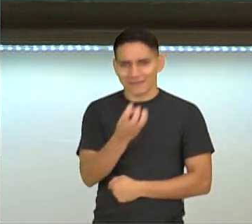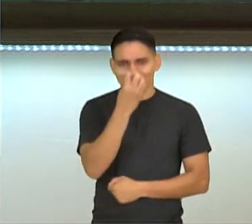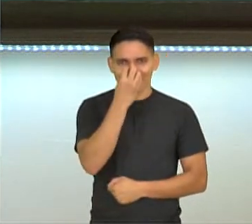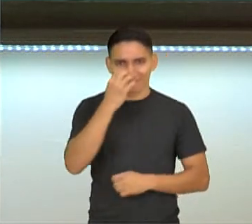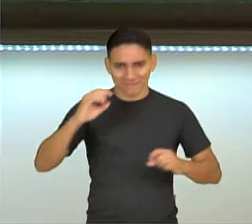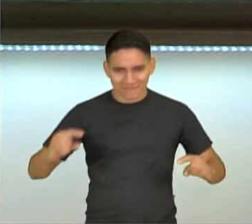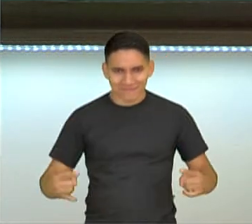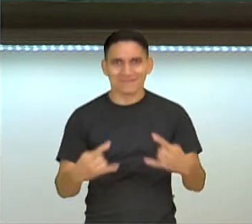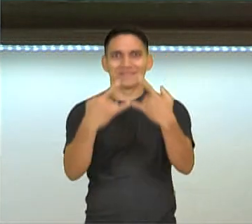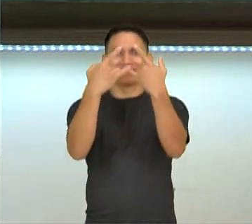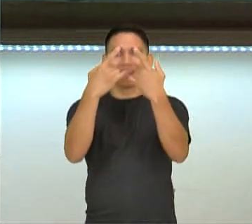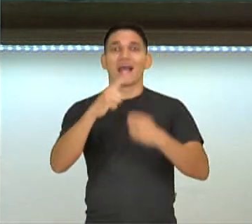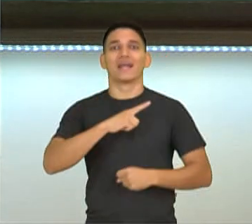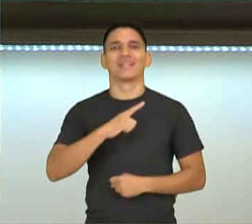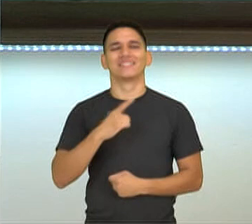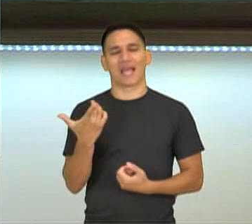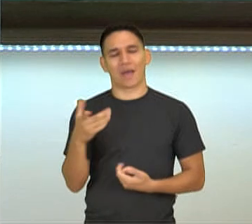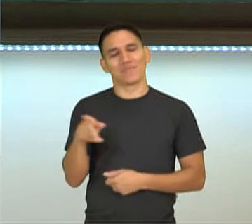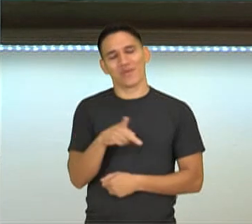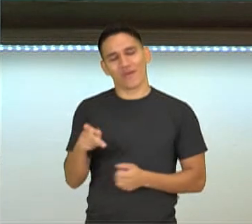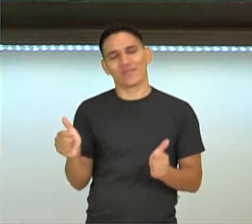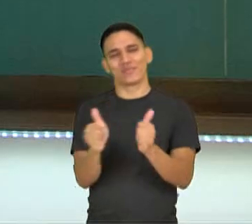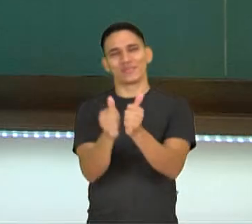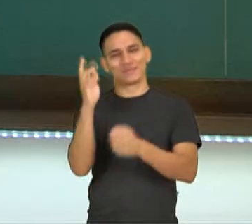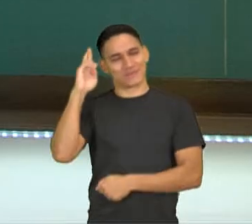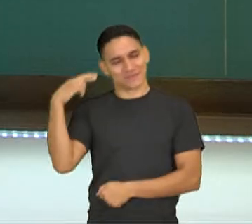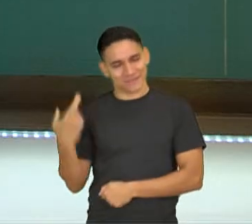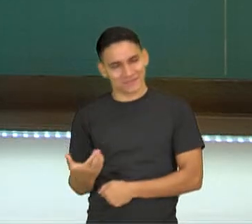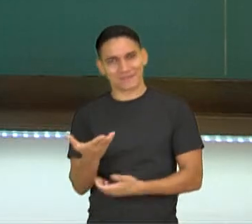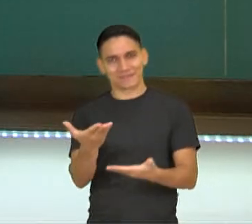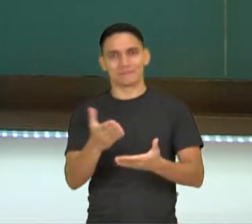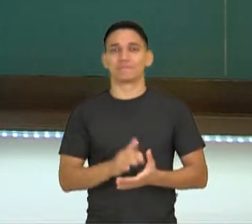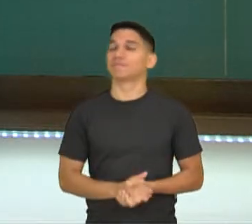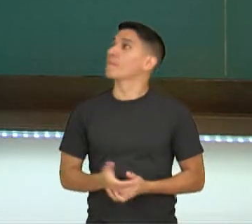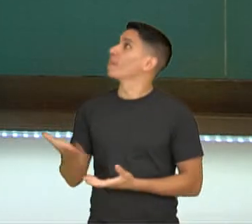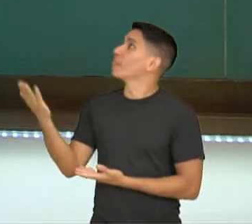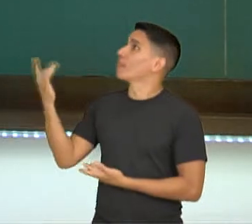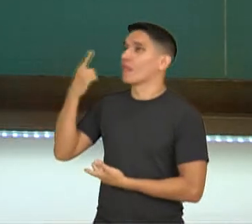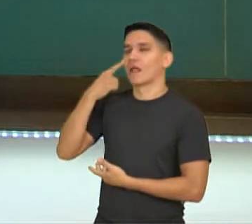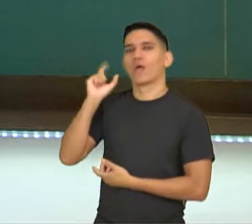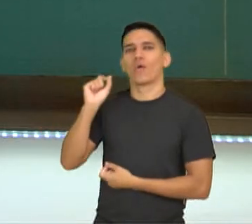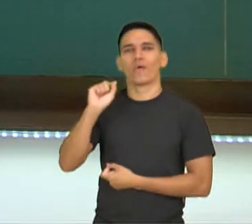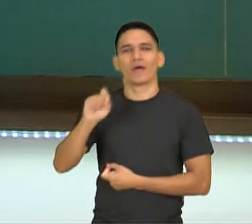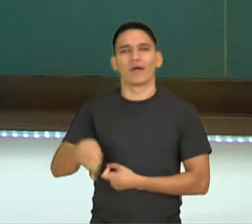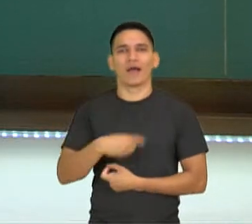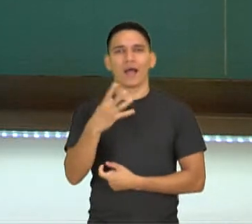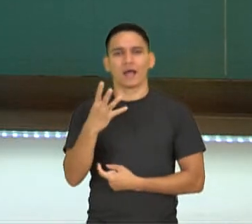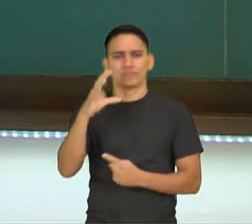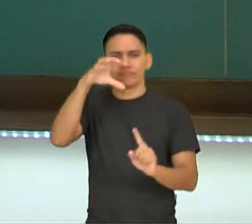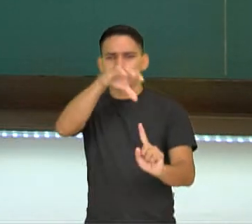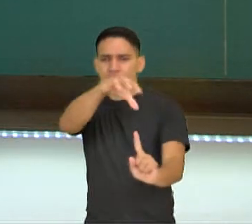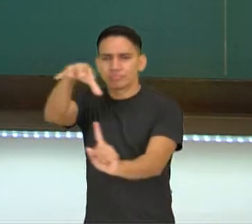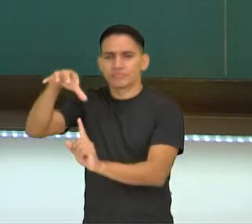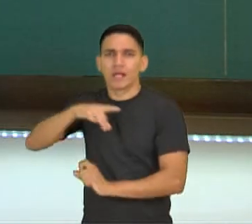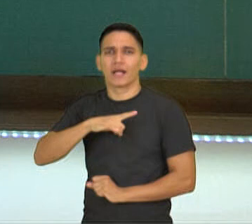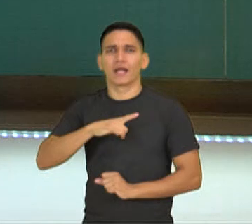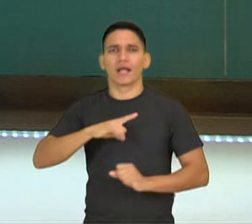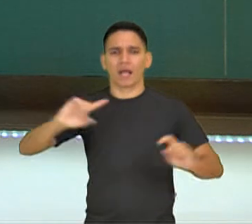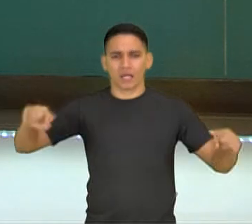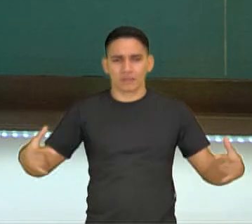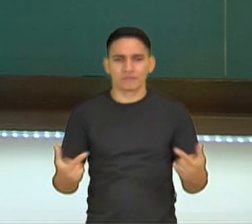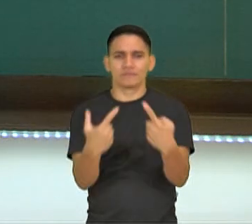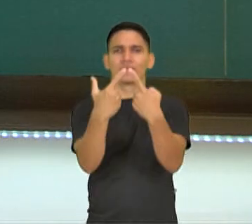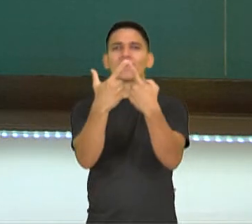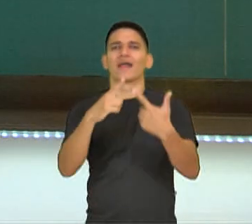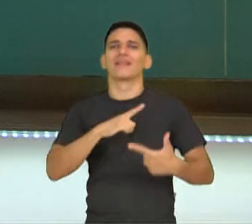o Prof. Routiné é aqui com vocês. Então, vamos lá. O circo máximo, né? Era o local do circo, onde